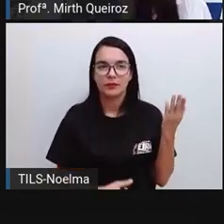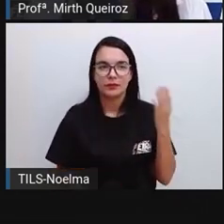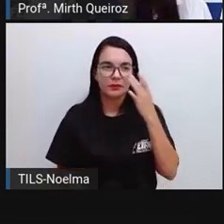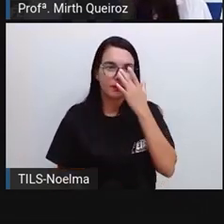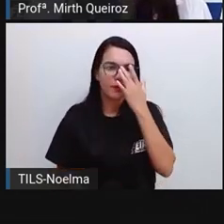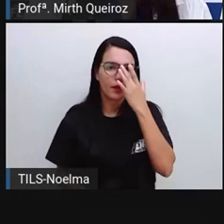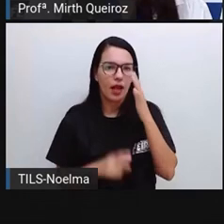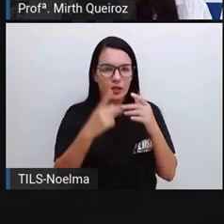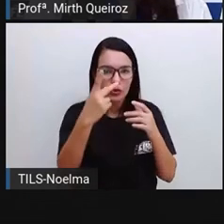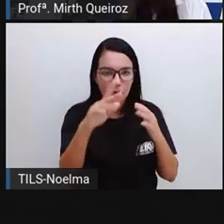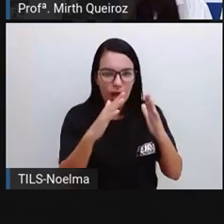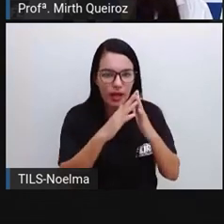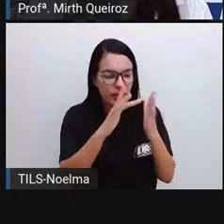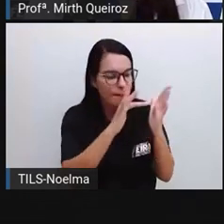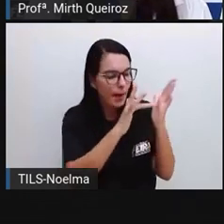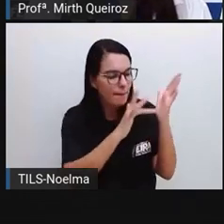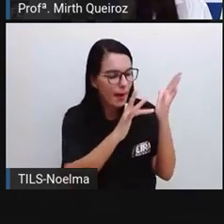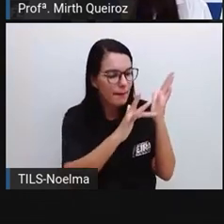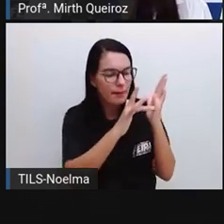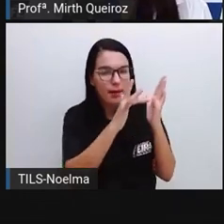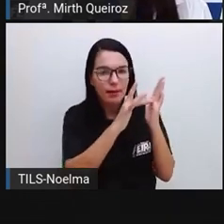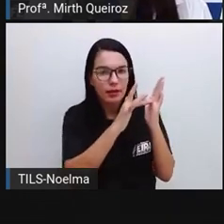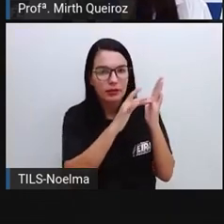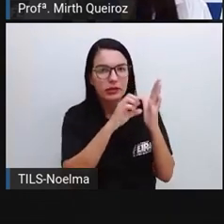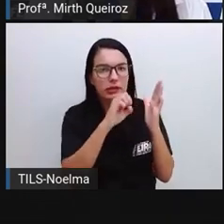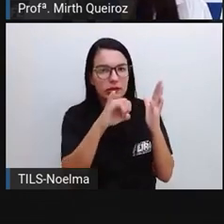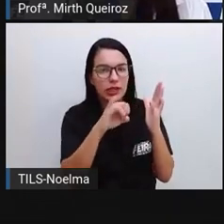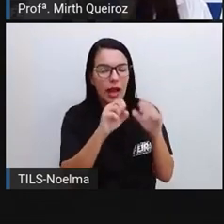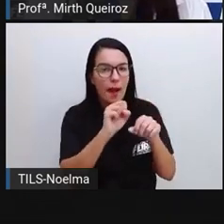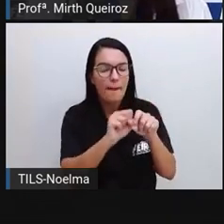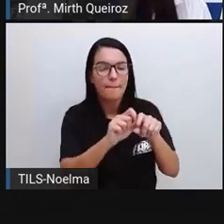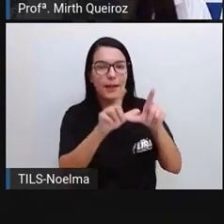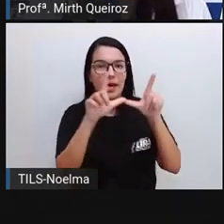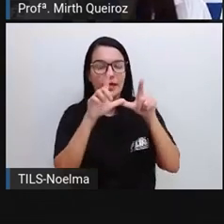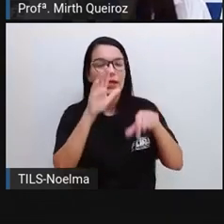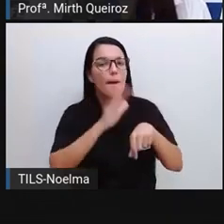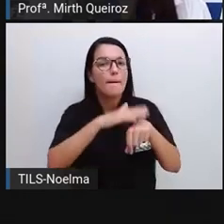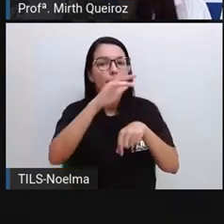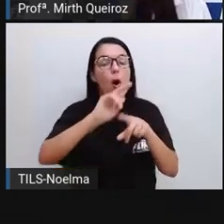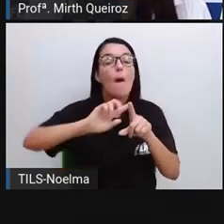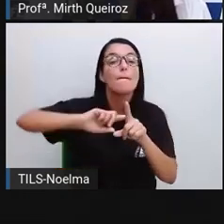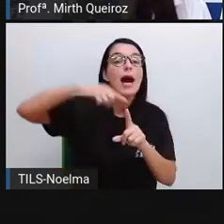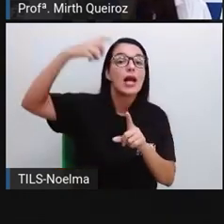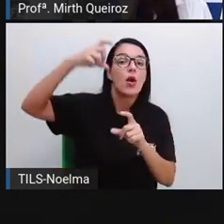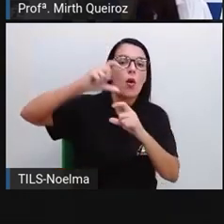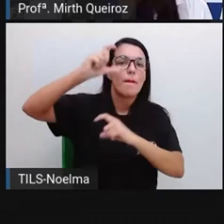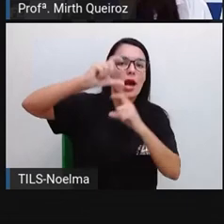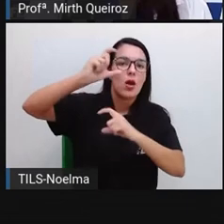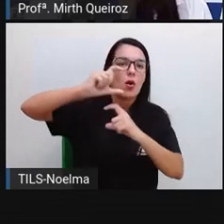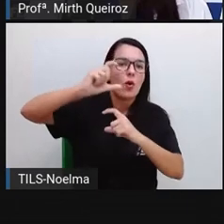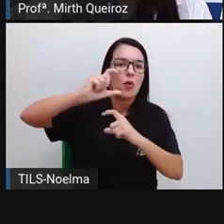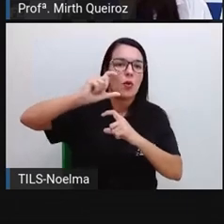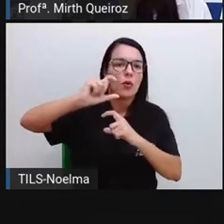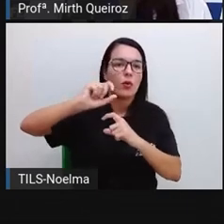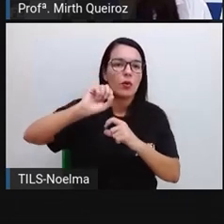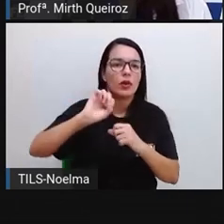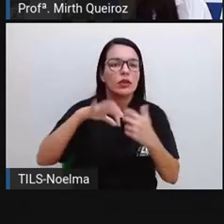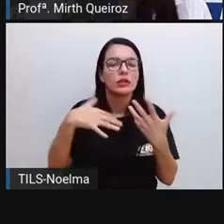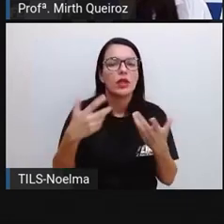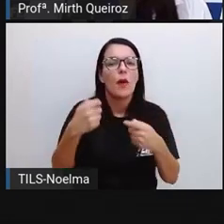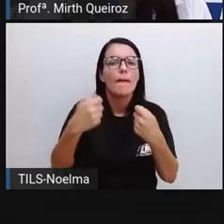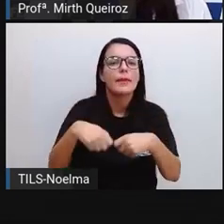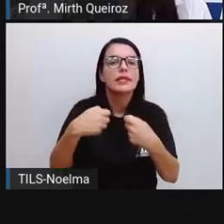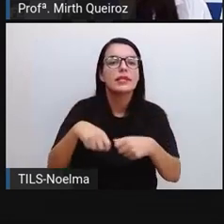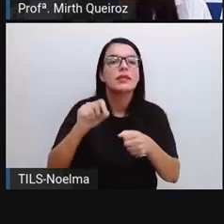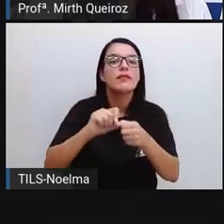com que a calculadora, com que o maior deles apareça no visor da calculadora. E o que é preciso